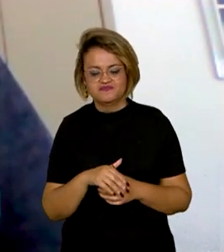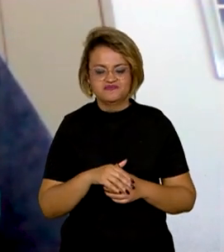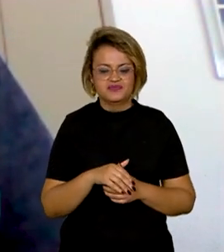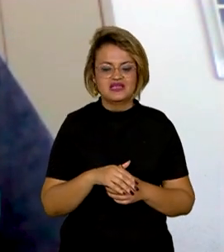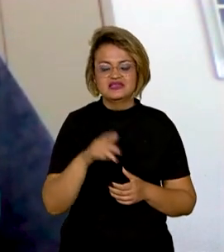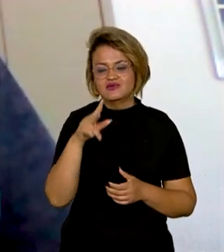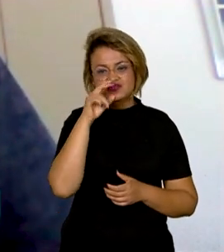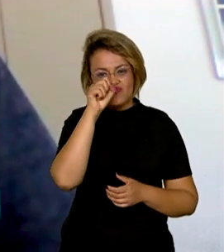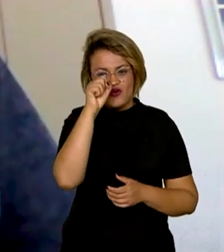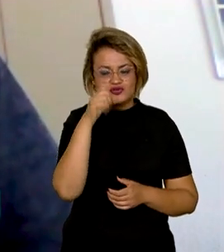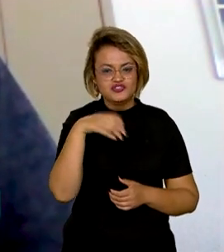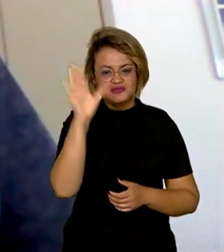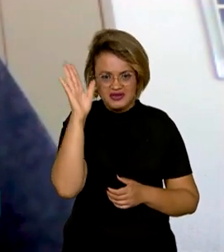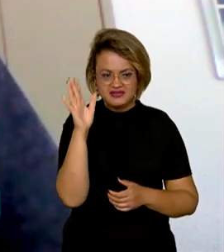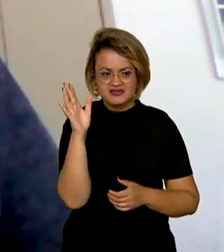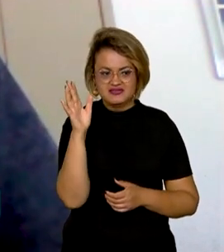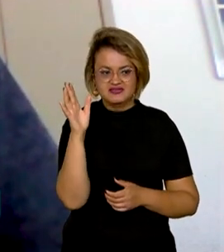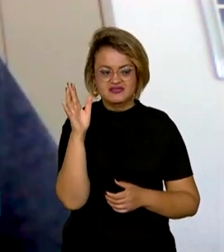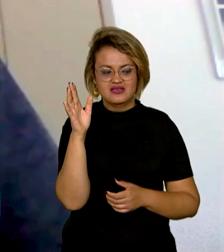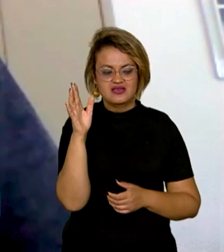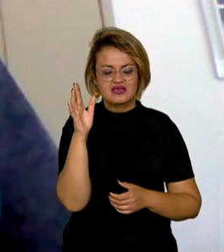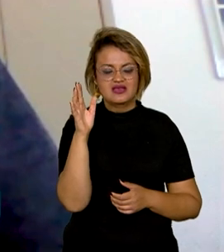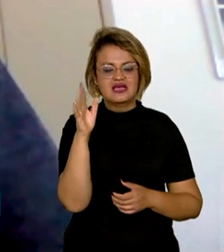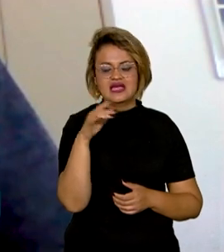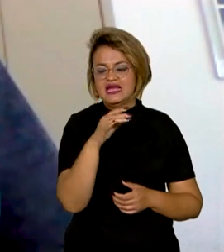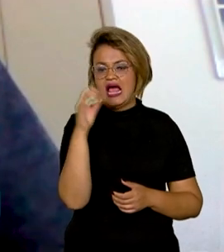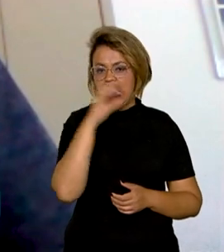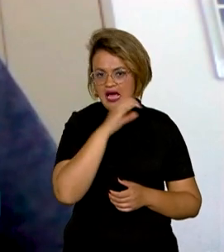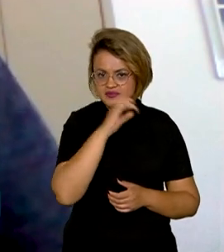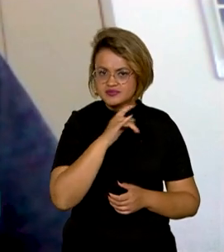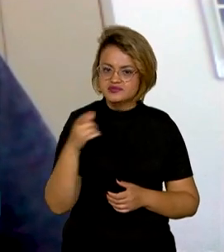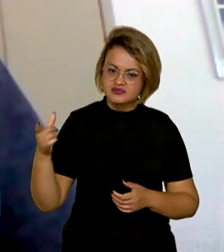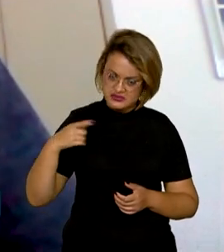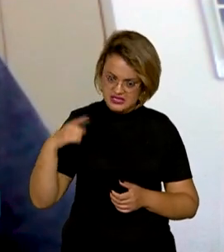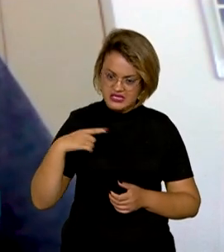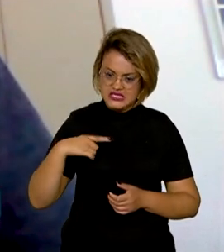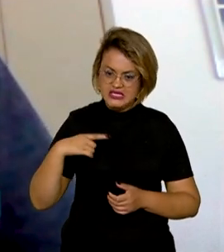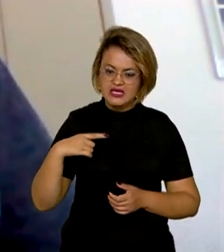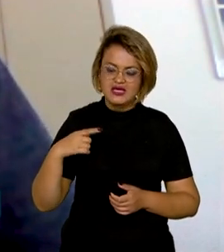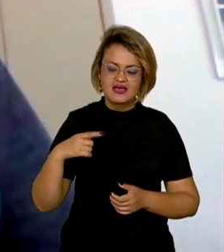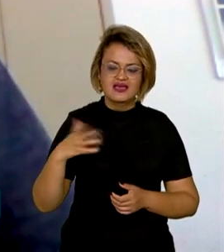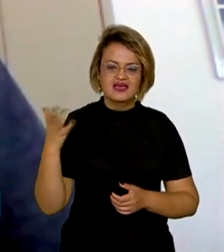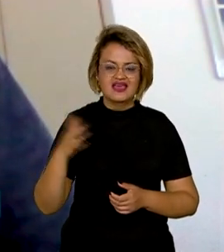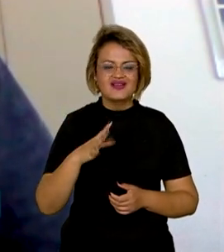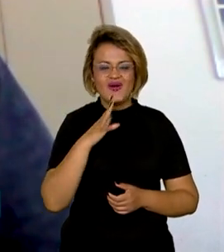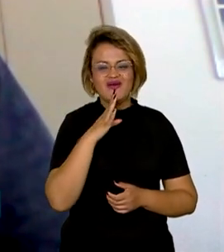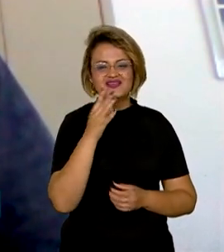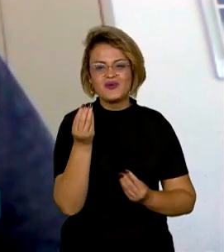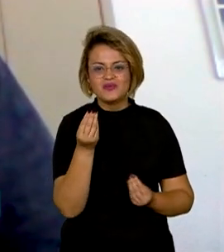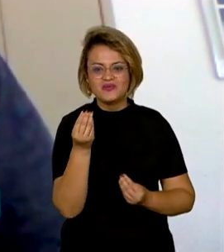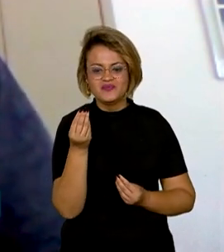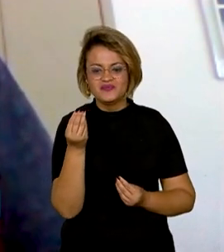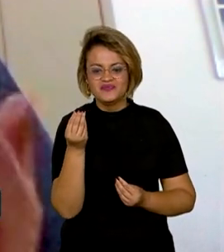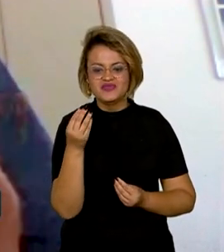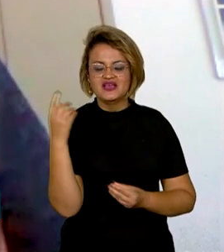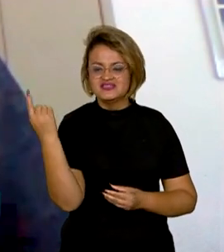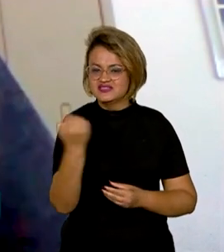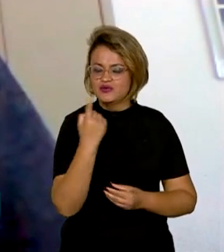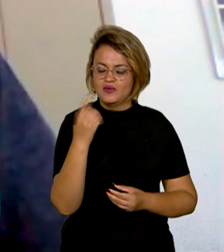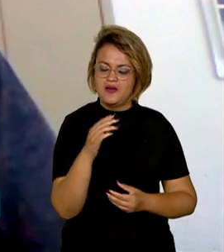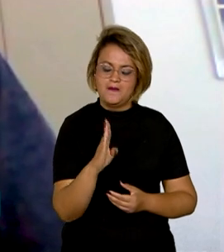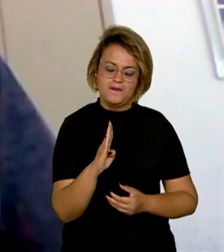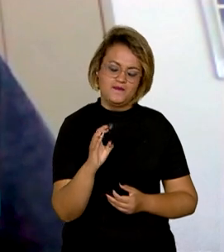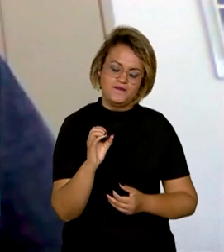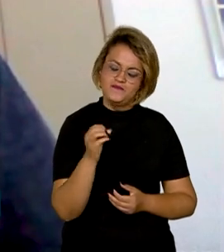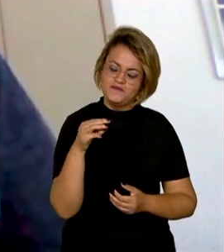mais intensos, e às vezes eles se tornam intensos rapidamente, até eles são conhecidos como ciclones bomba,